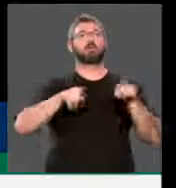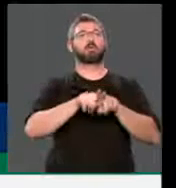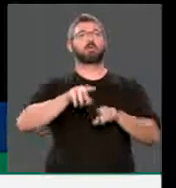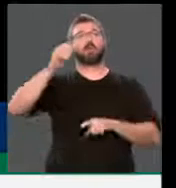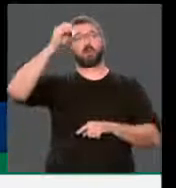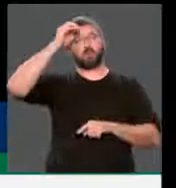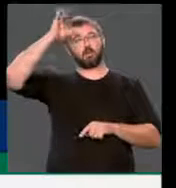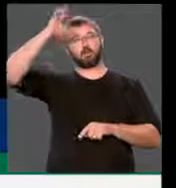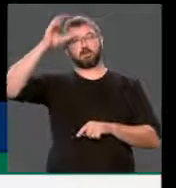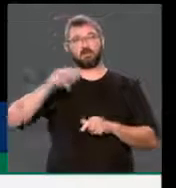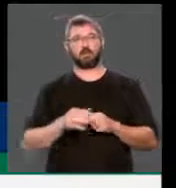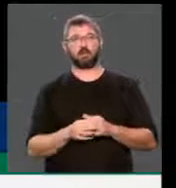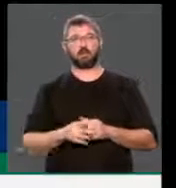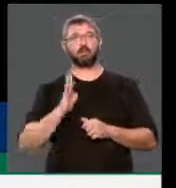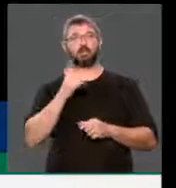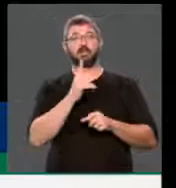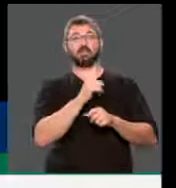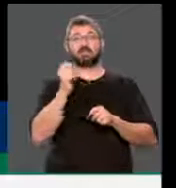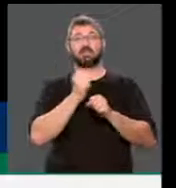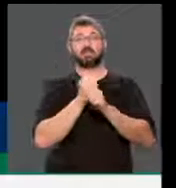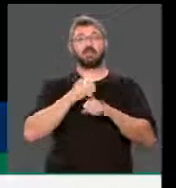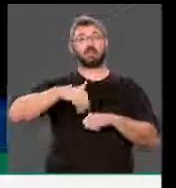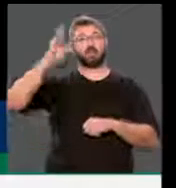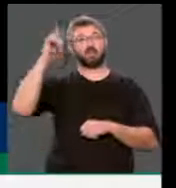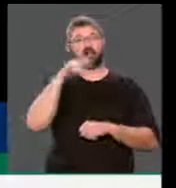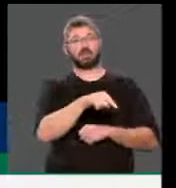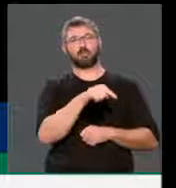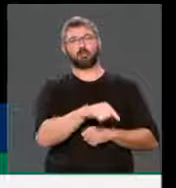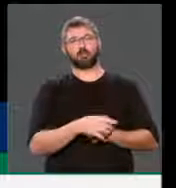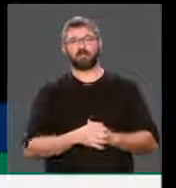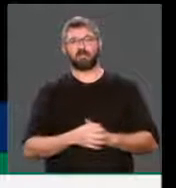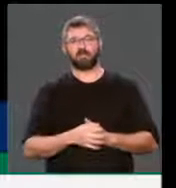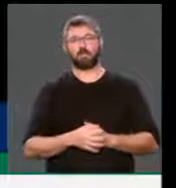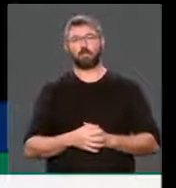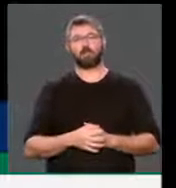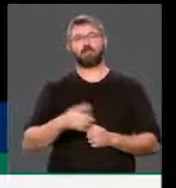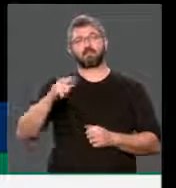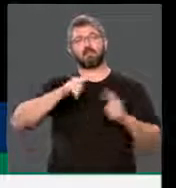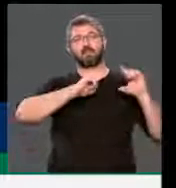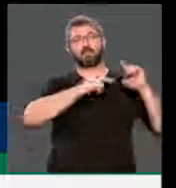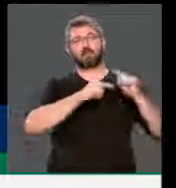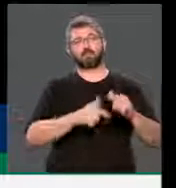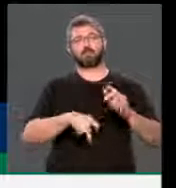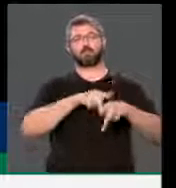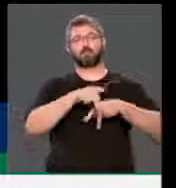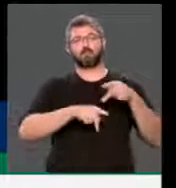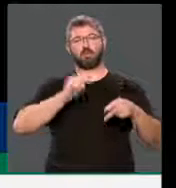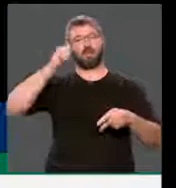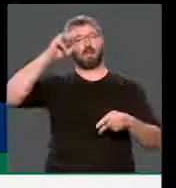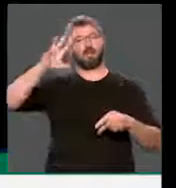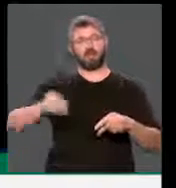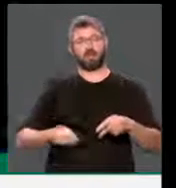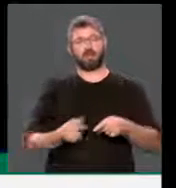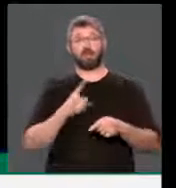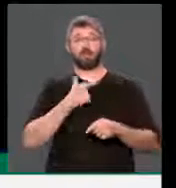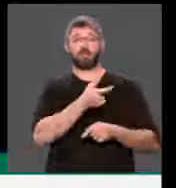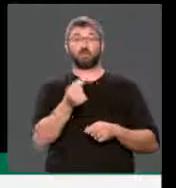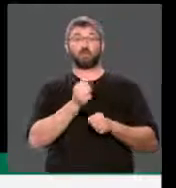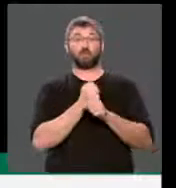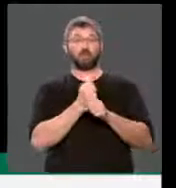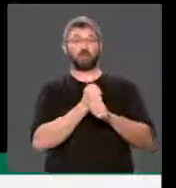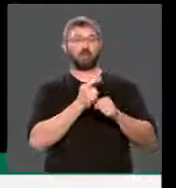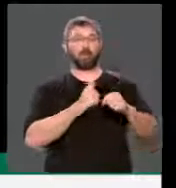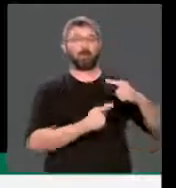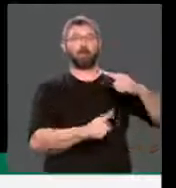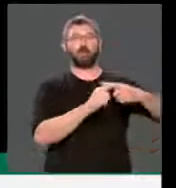cultura que é centenária, mais do que bicentenária, que é a cultura, a tradição dos povos africanos que nos deixaram tanta coisa